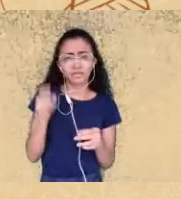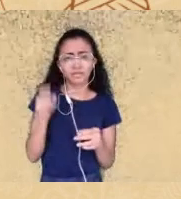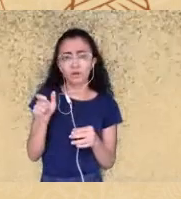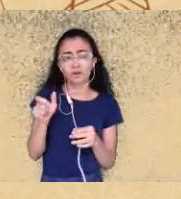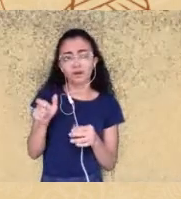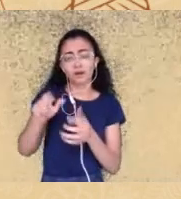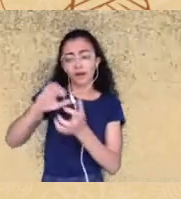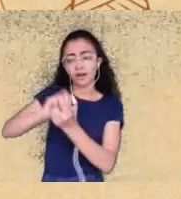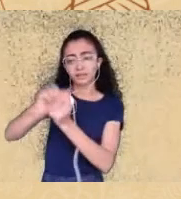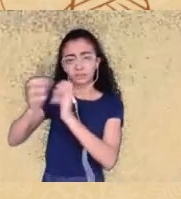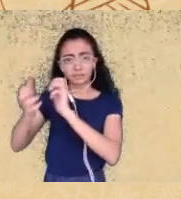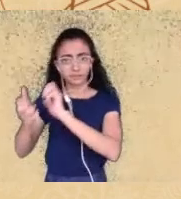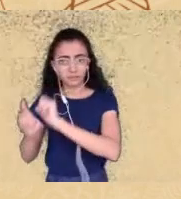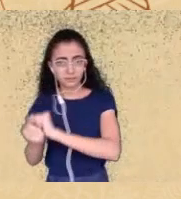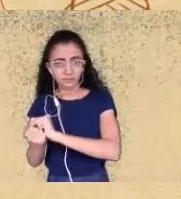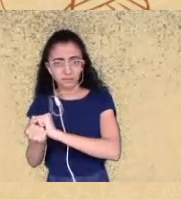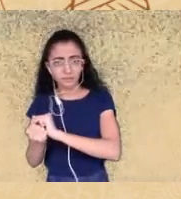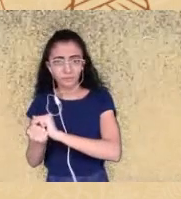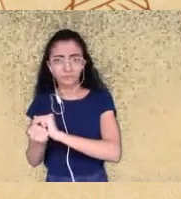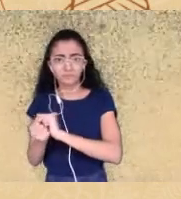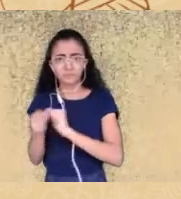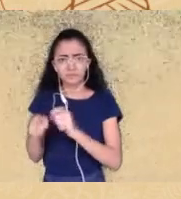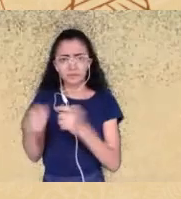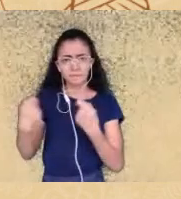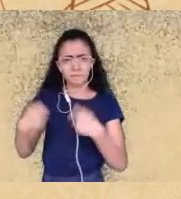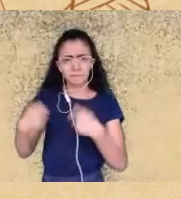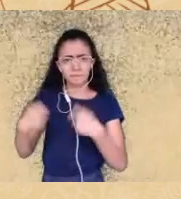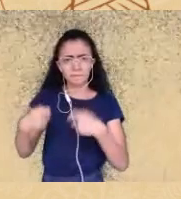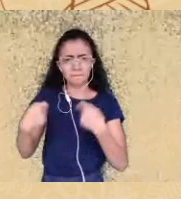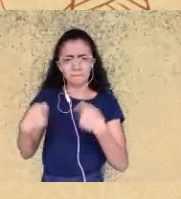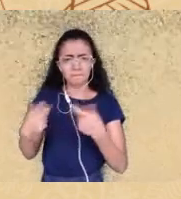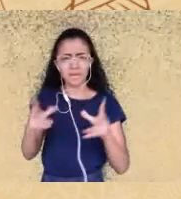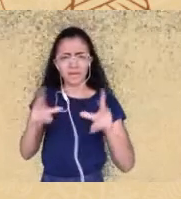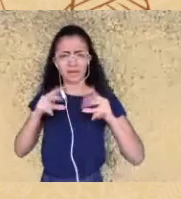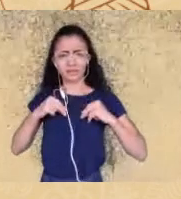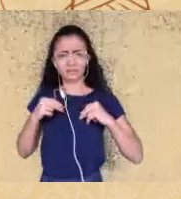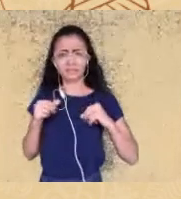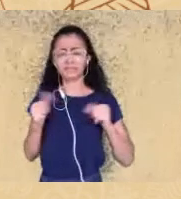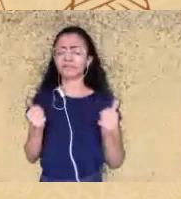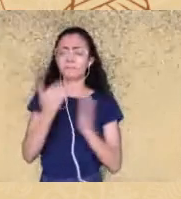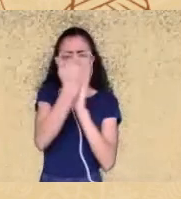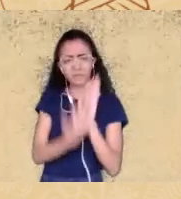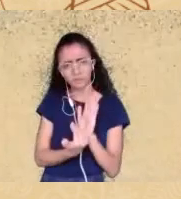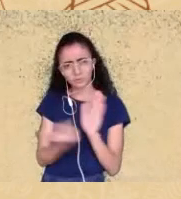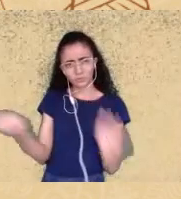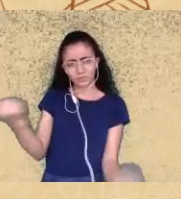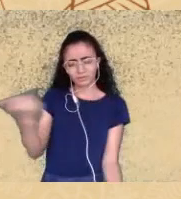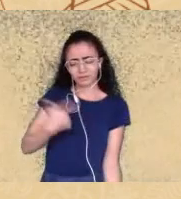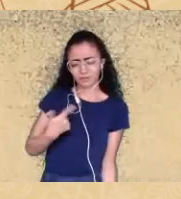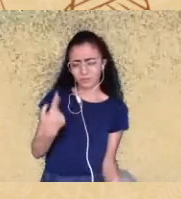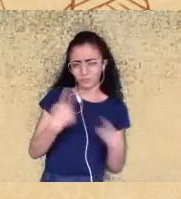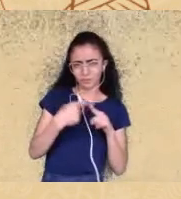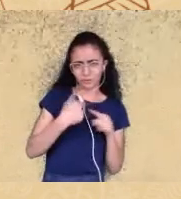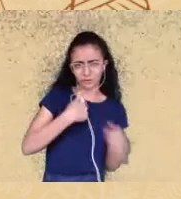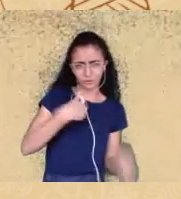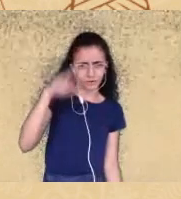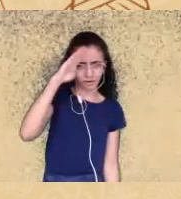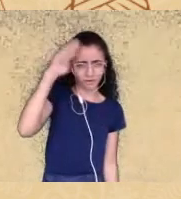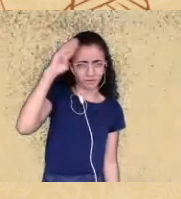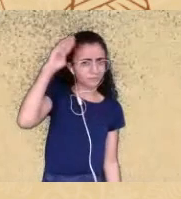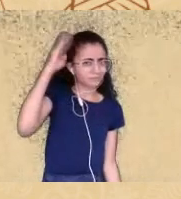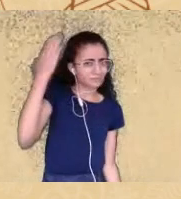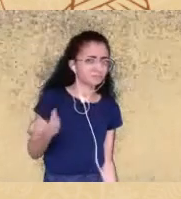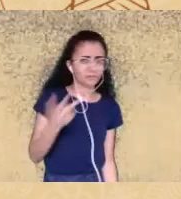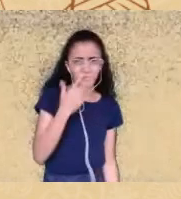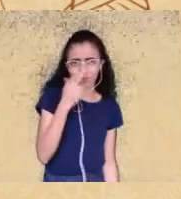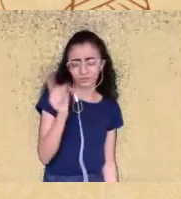ter uma vida menos digna do que a minha porque eu fui a exceção e consegui ter essa formação então as